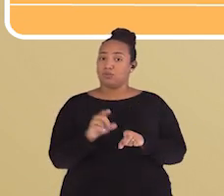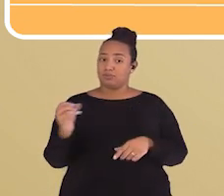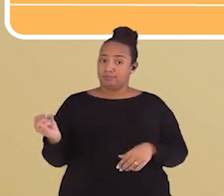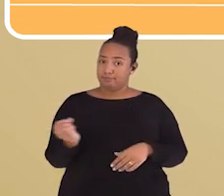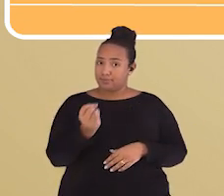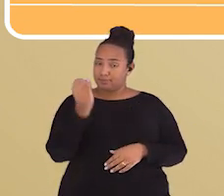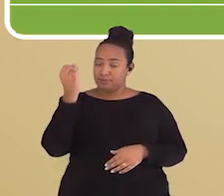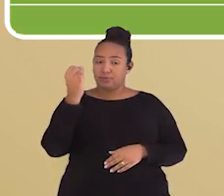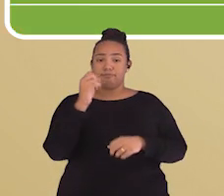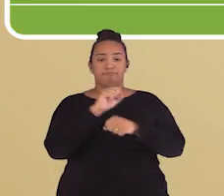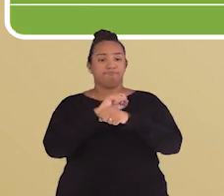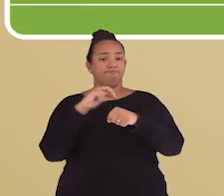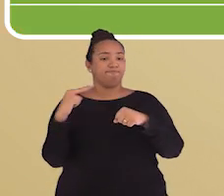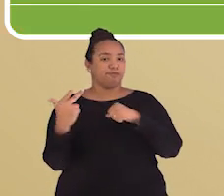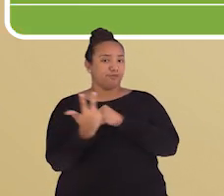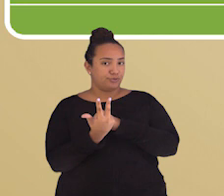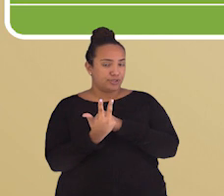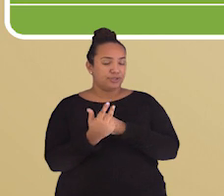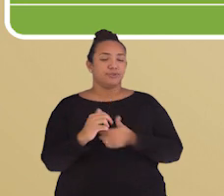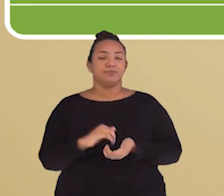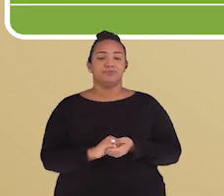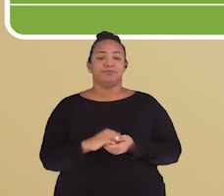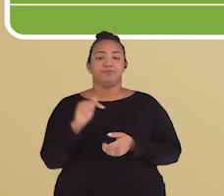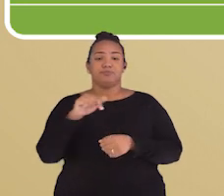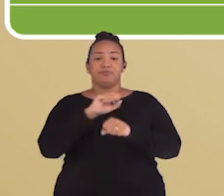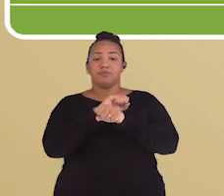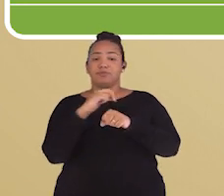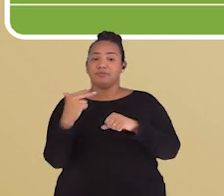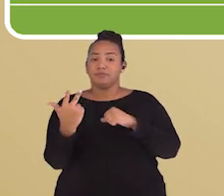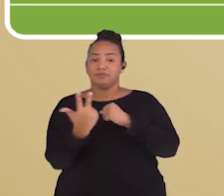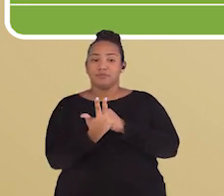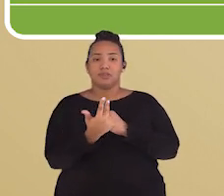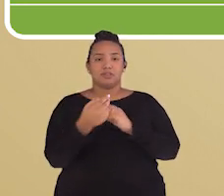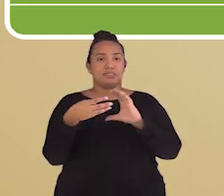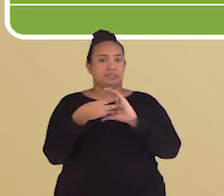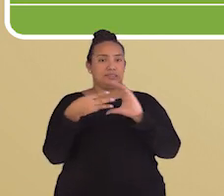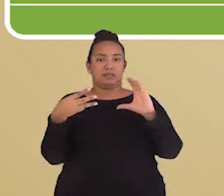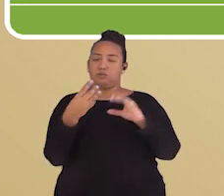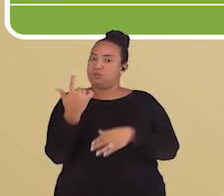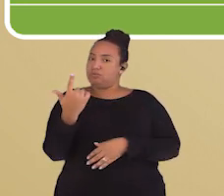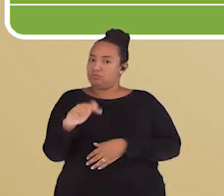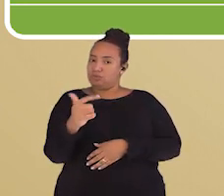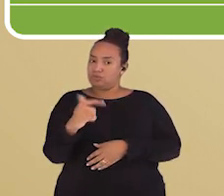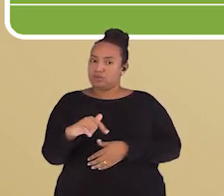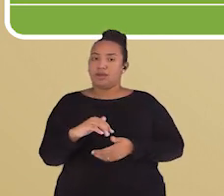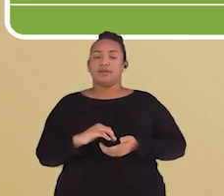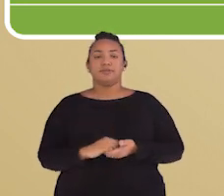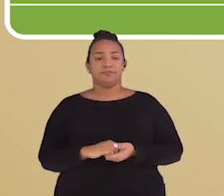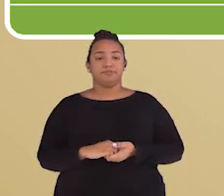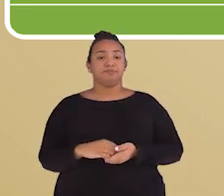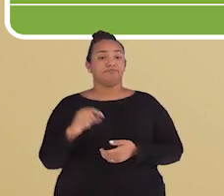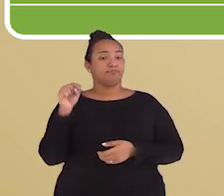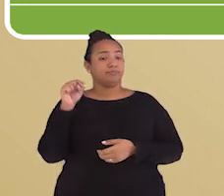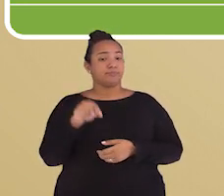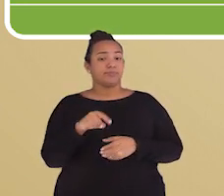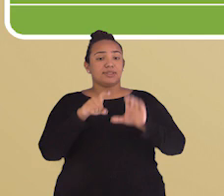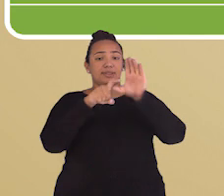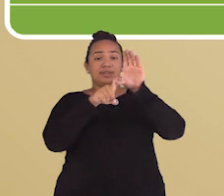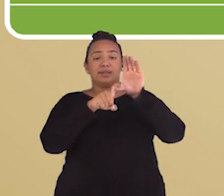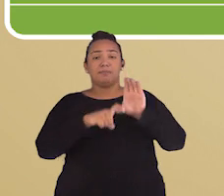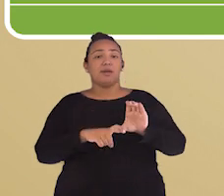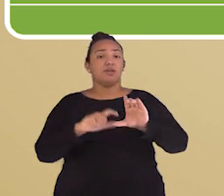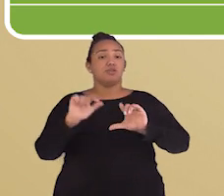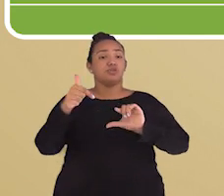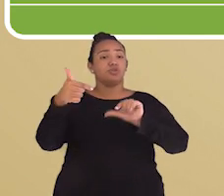importante, temos os vírus. Os vírus não apresentam estrutura celular, e são parasitas totalmente